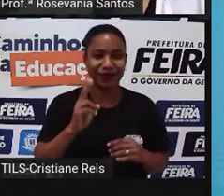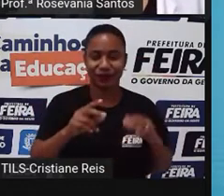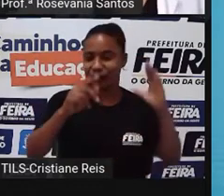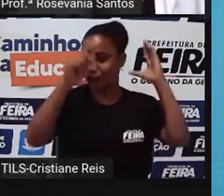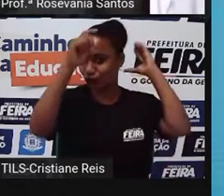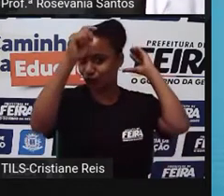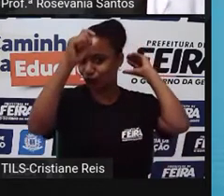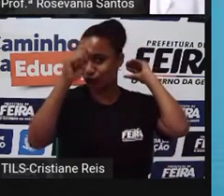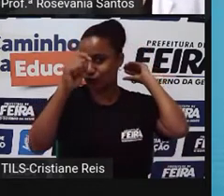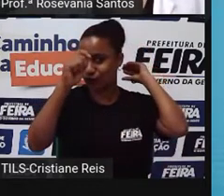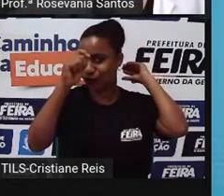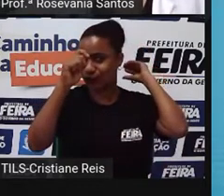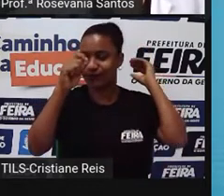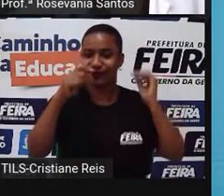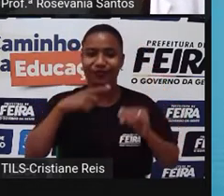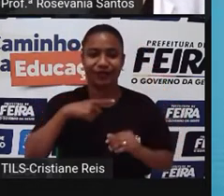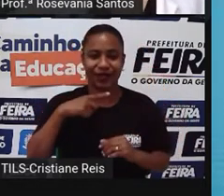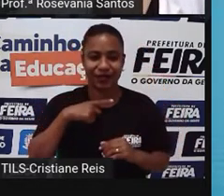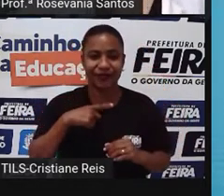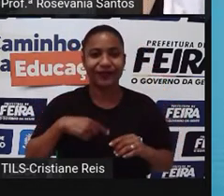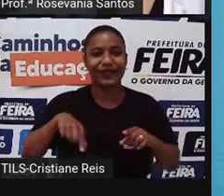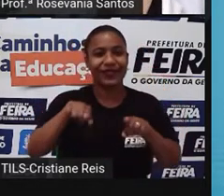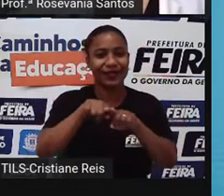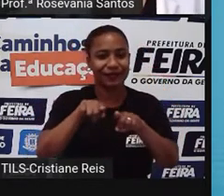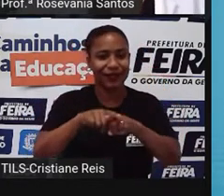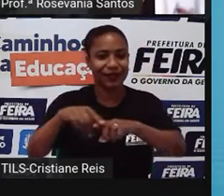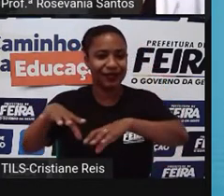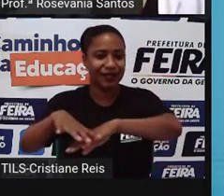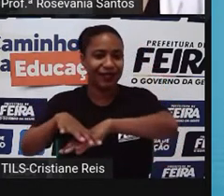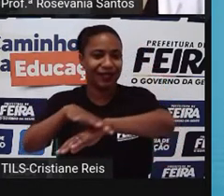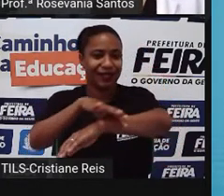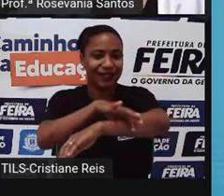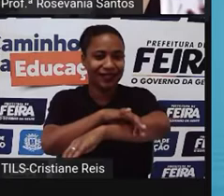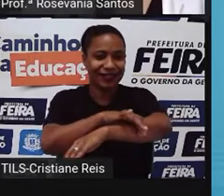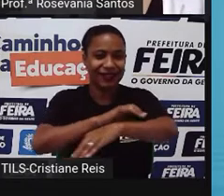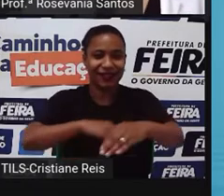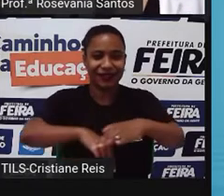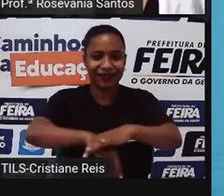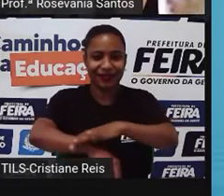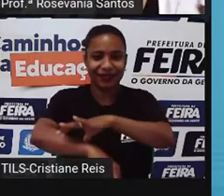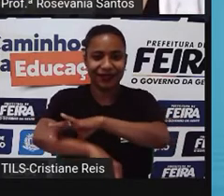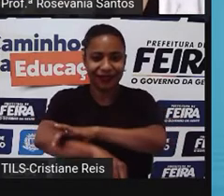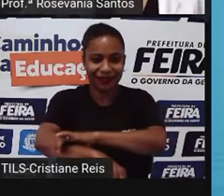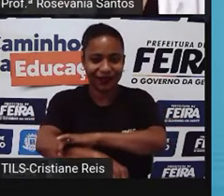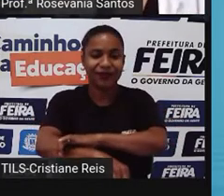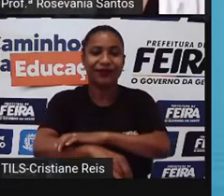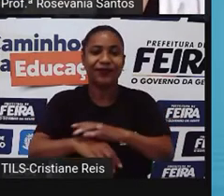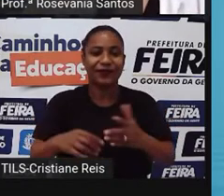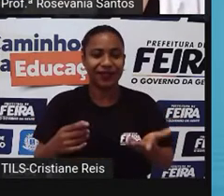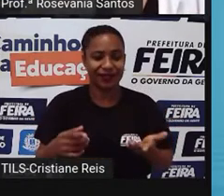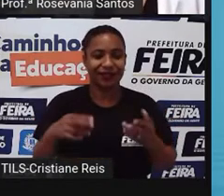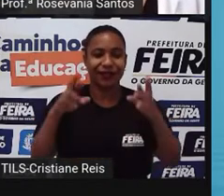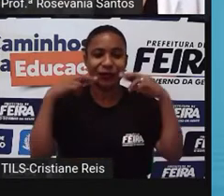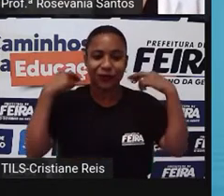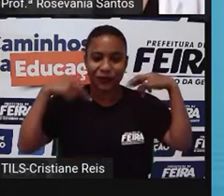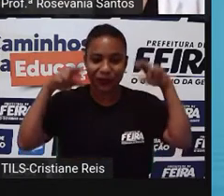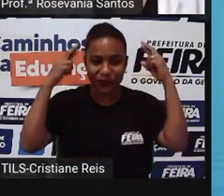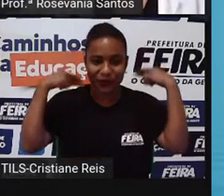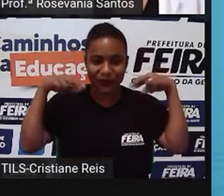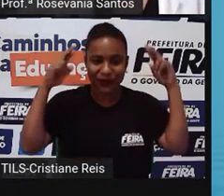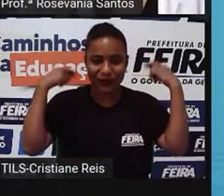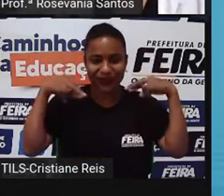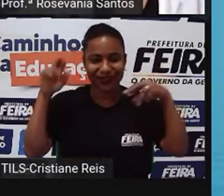inverno. E tem as valenques, que são as botas feitas de lã. Dizem que elas são até medicinais, que elas